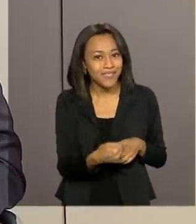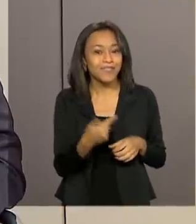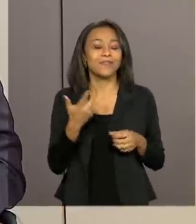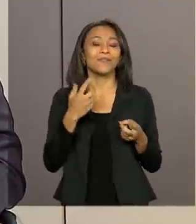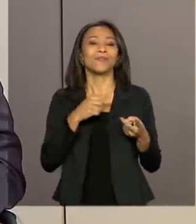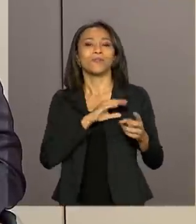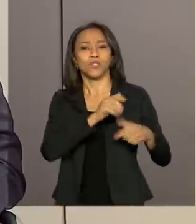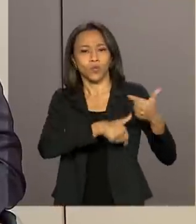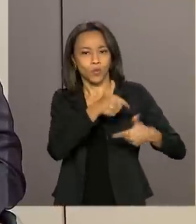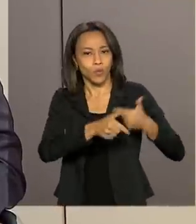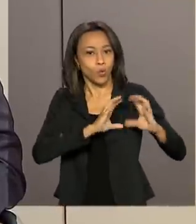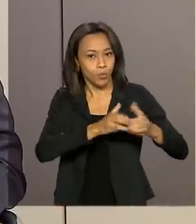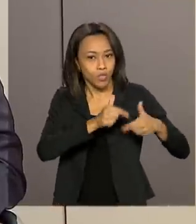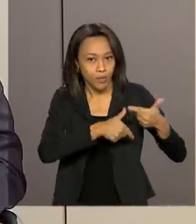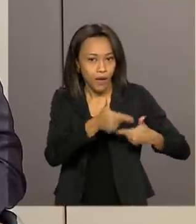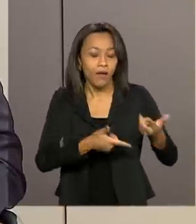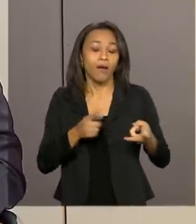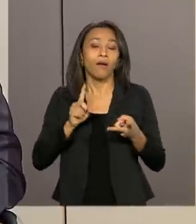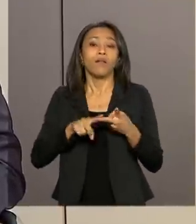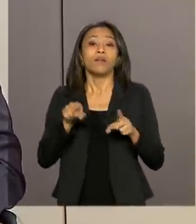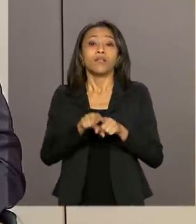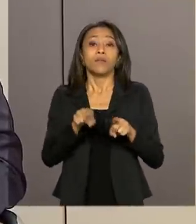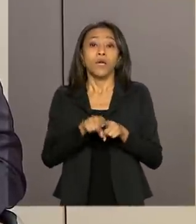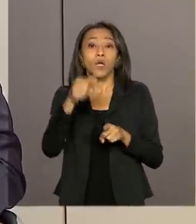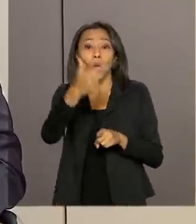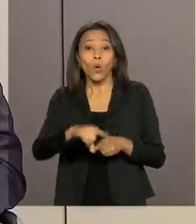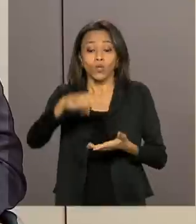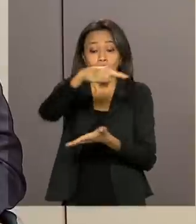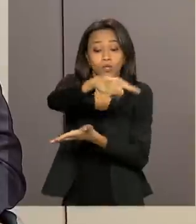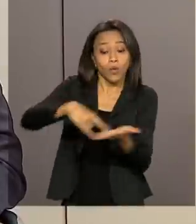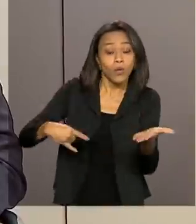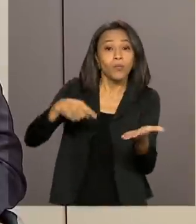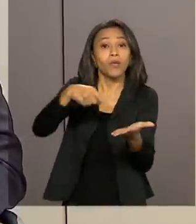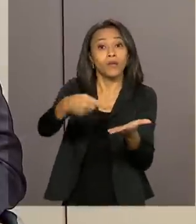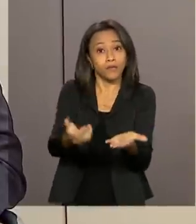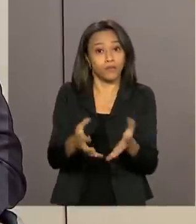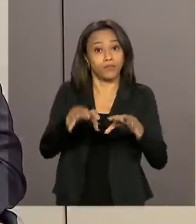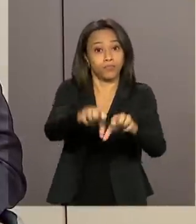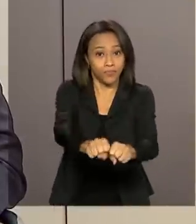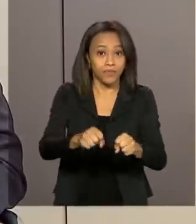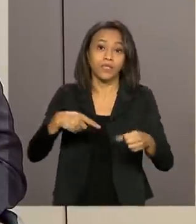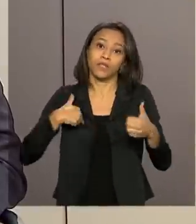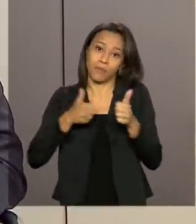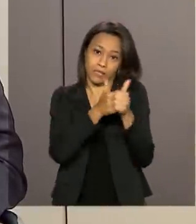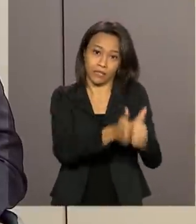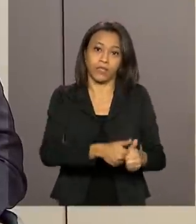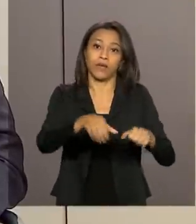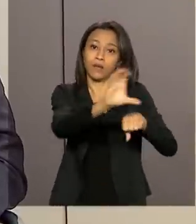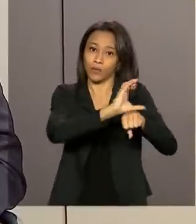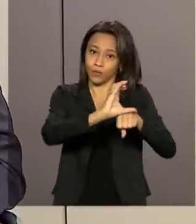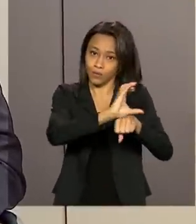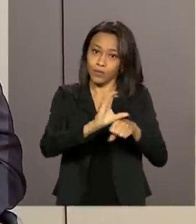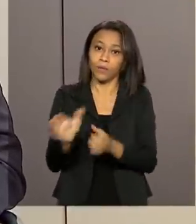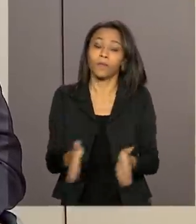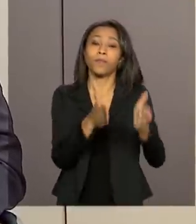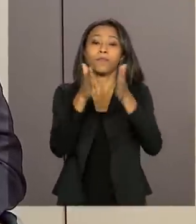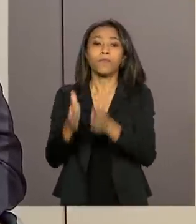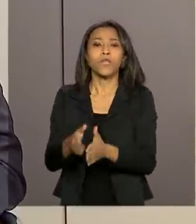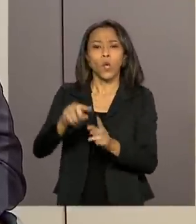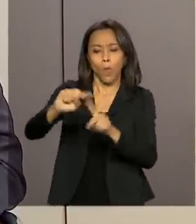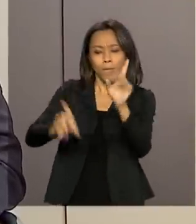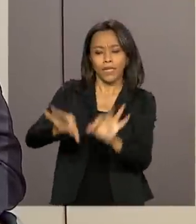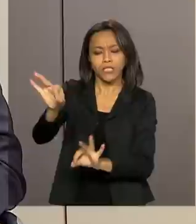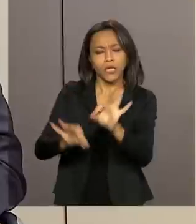questão de buscar executar a regularização fundiária dentro do a nossa legislação prescreve, o planejamento para